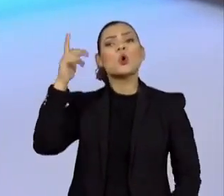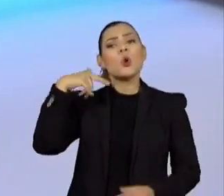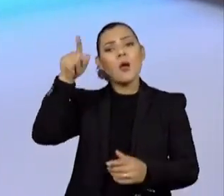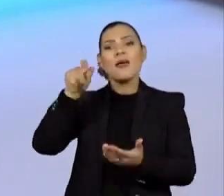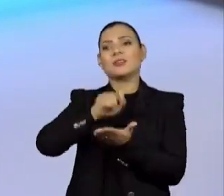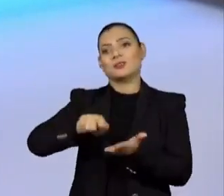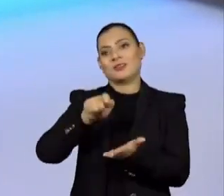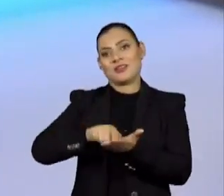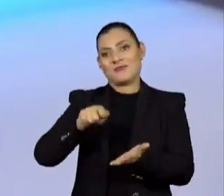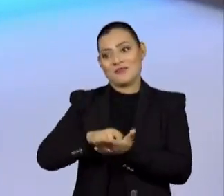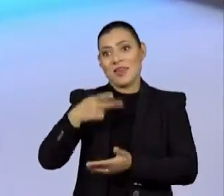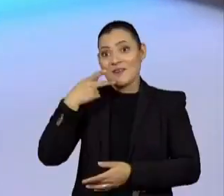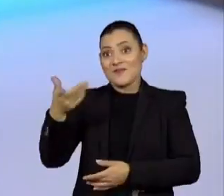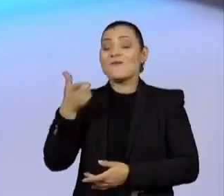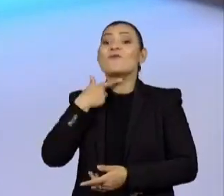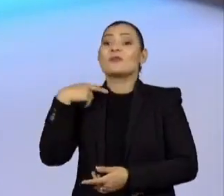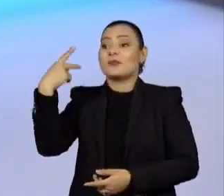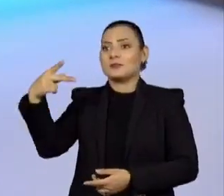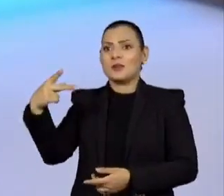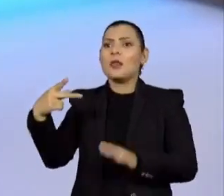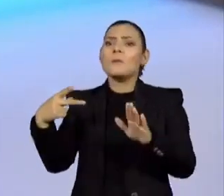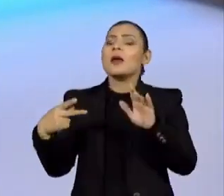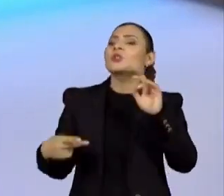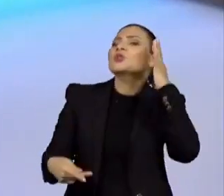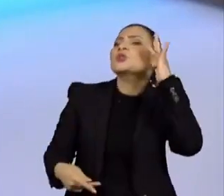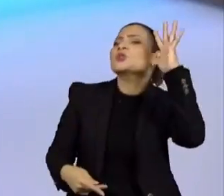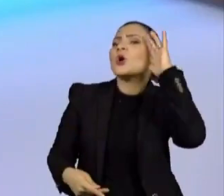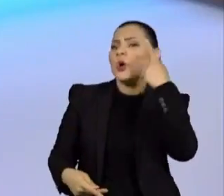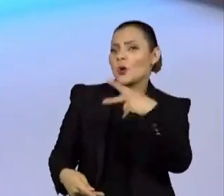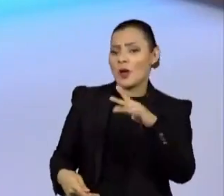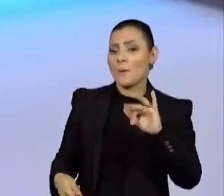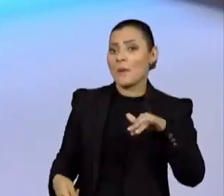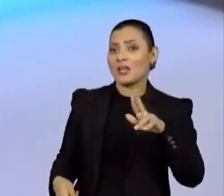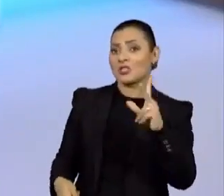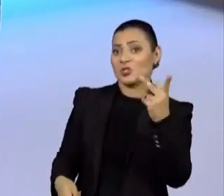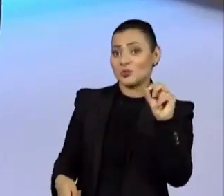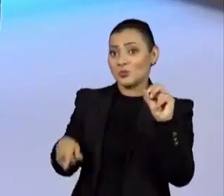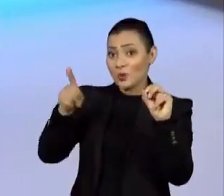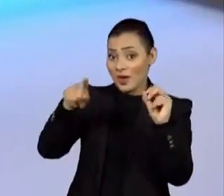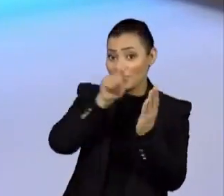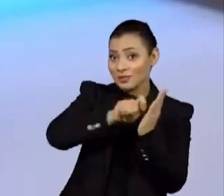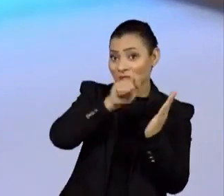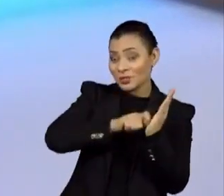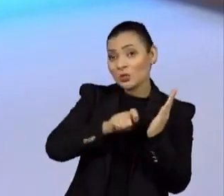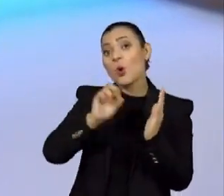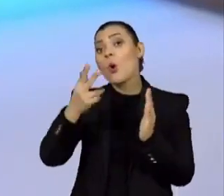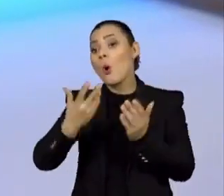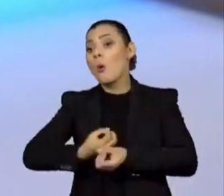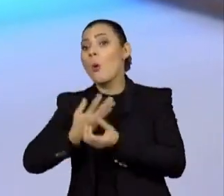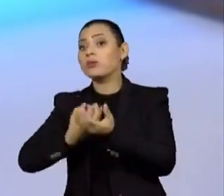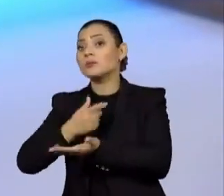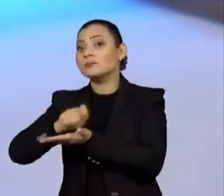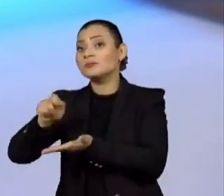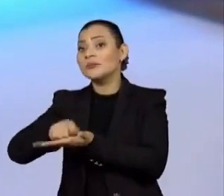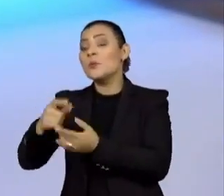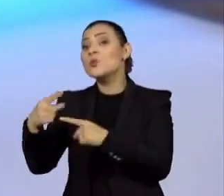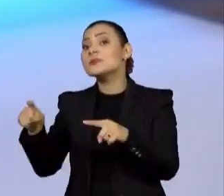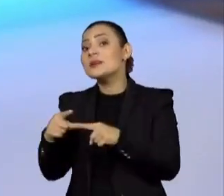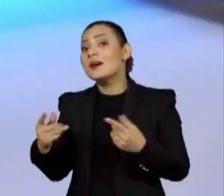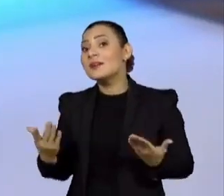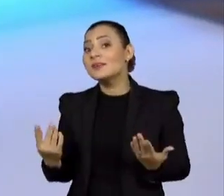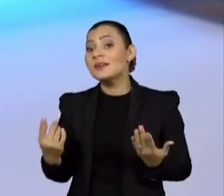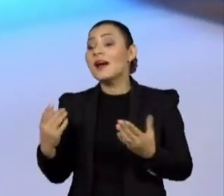dizia isso. O sonho do Martinho foi ser escritor ou ser compositor primeiro? Ou seja,